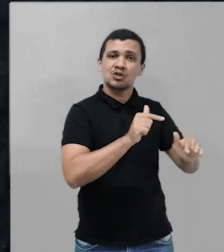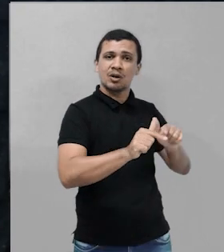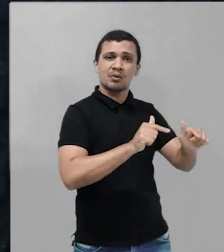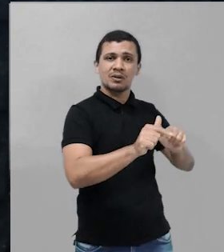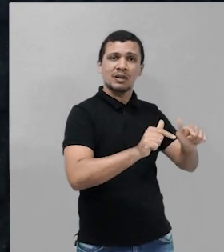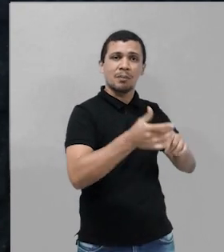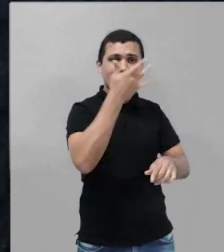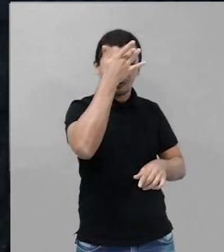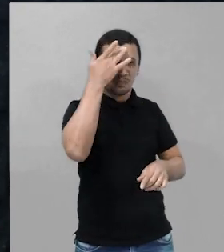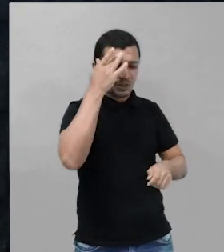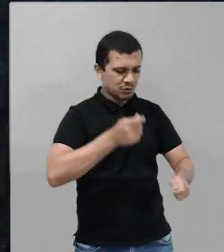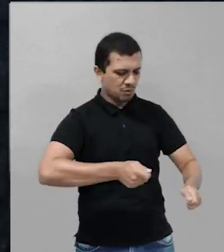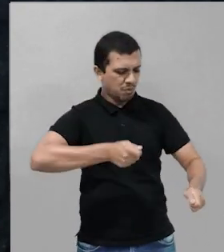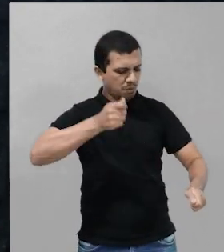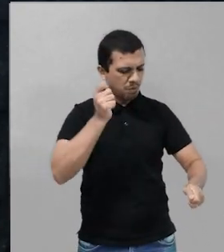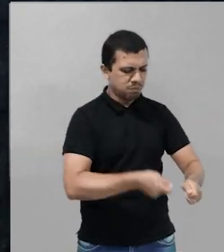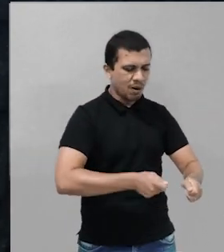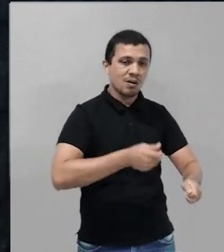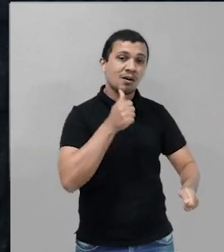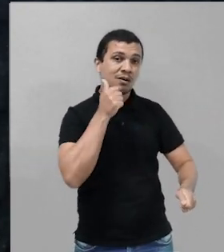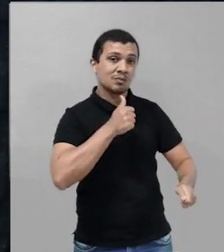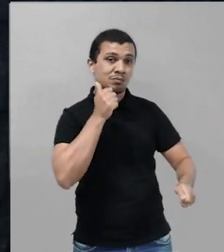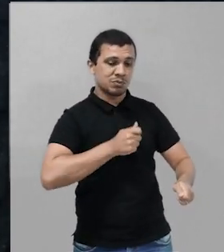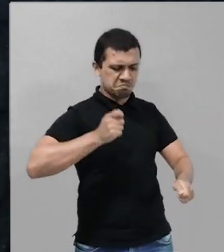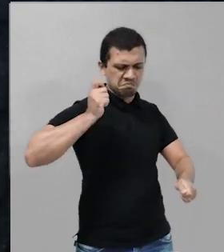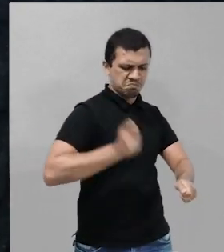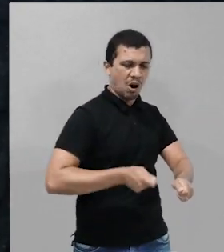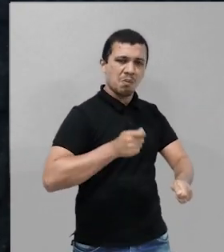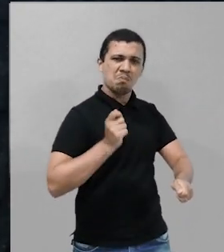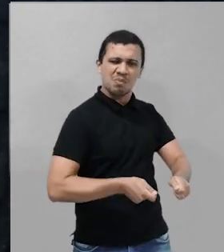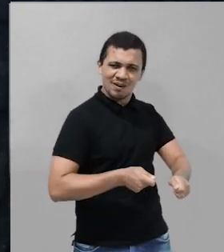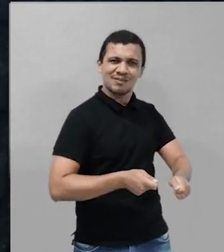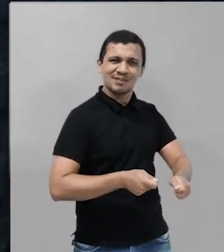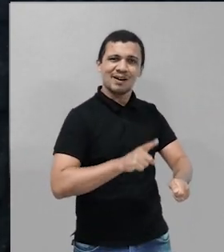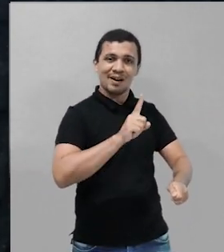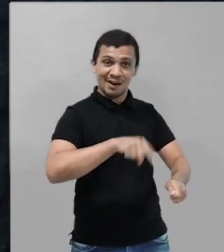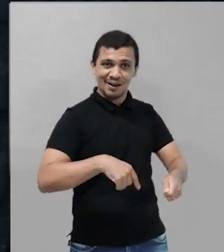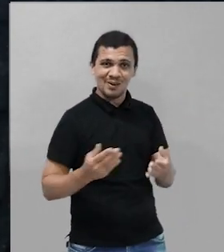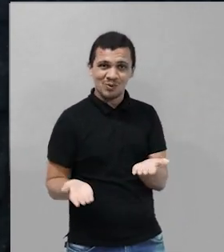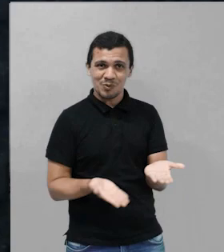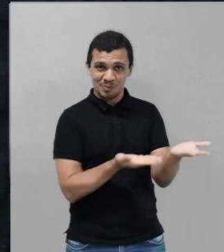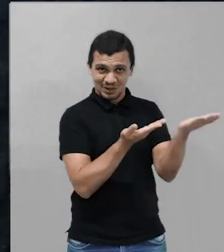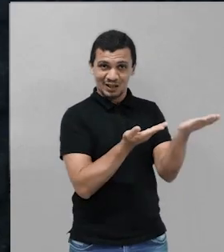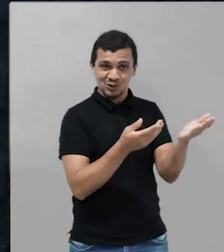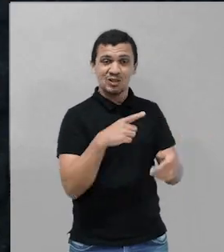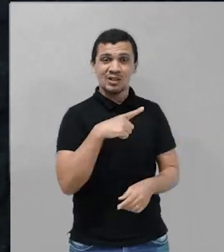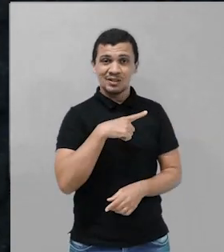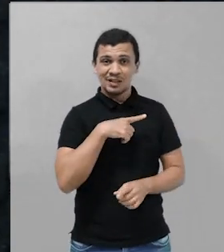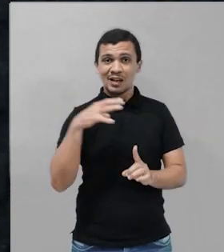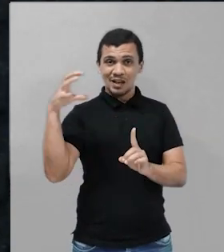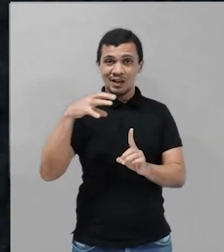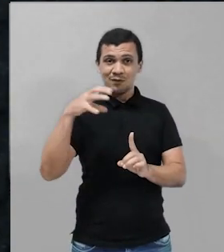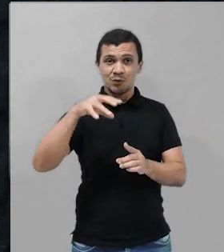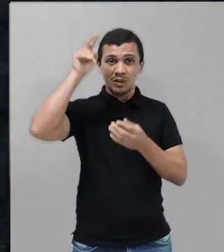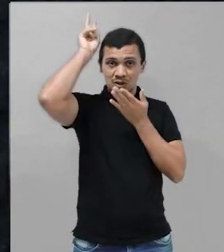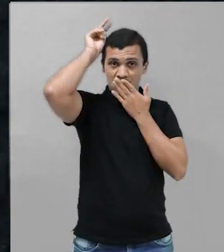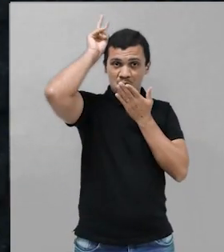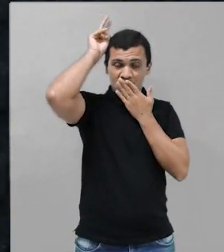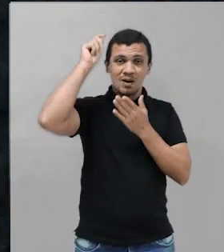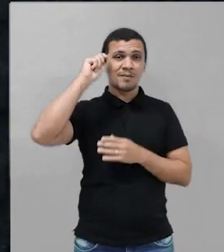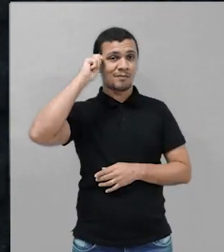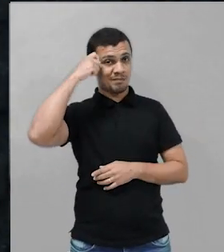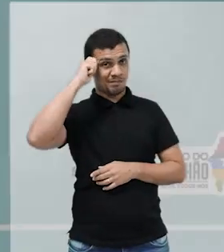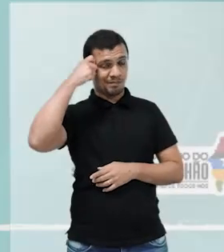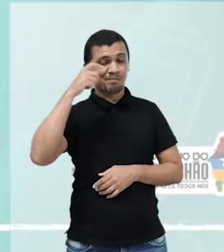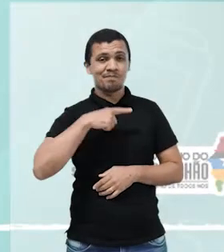colhedores e quebradores de babassu, quebradoras, no caso, de babassu. Então, ela tem uma influência africana e indígena. Feita